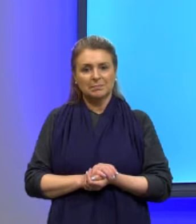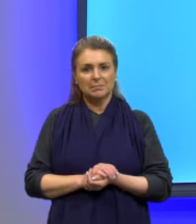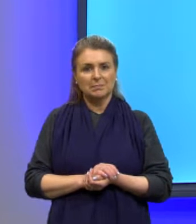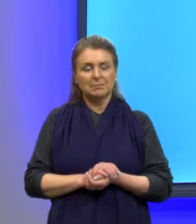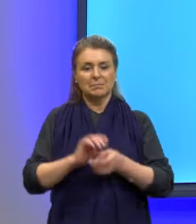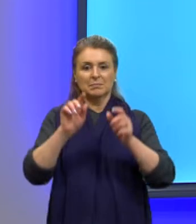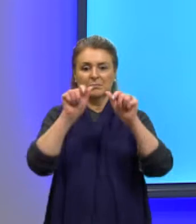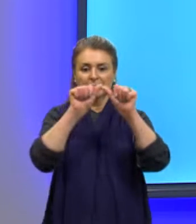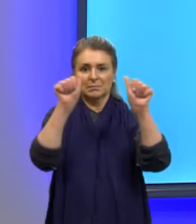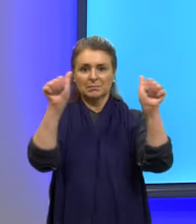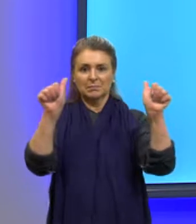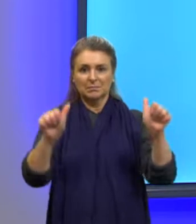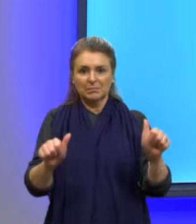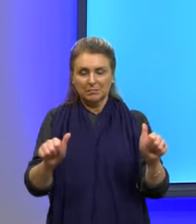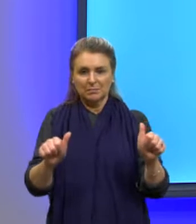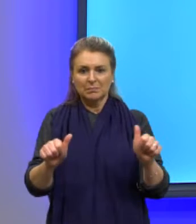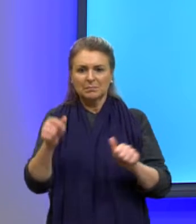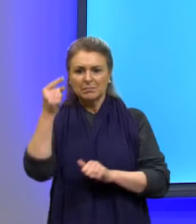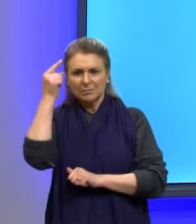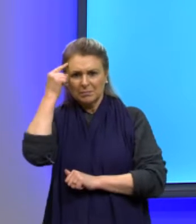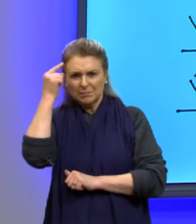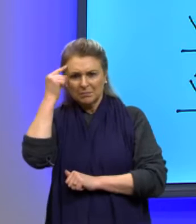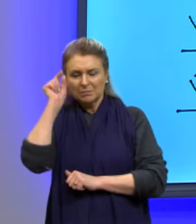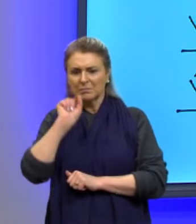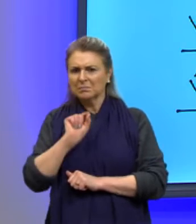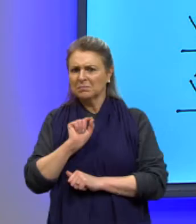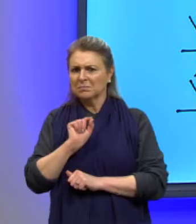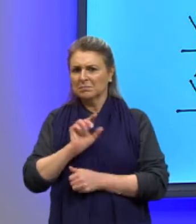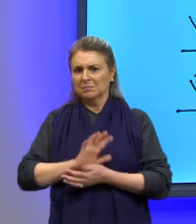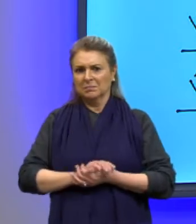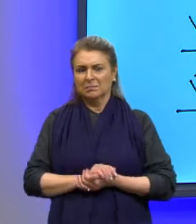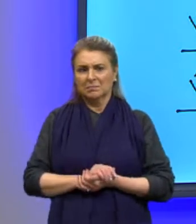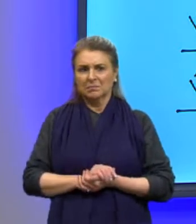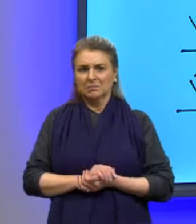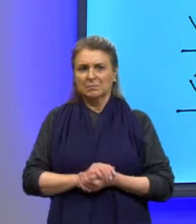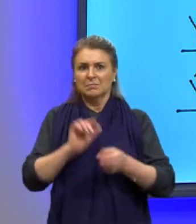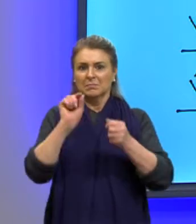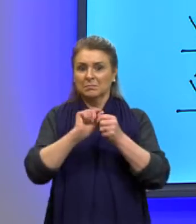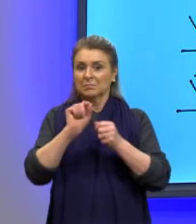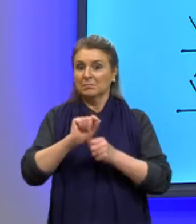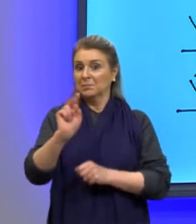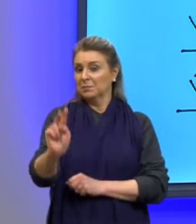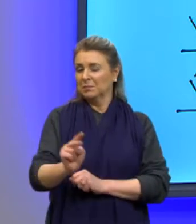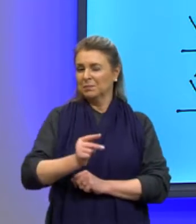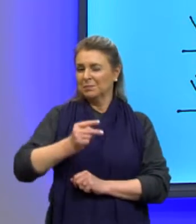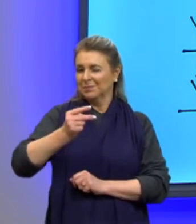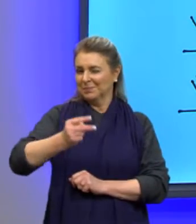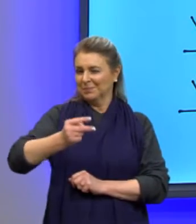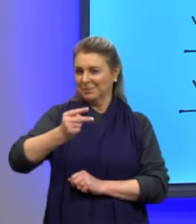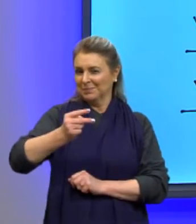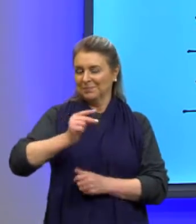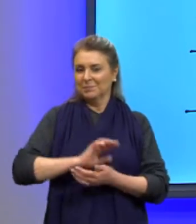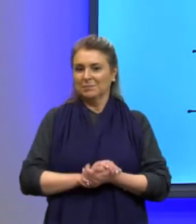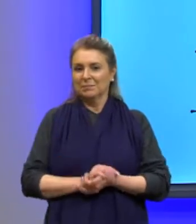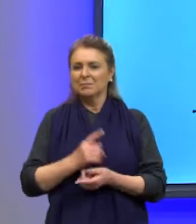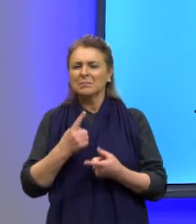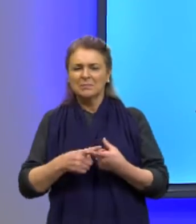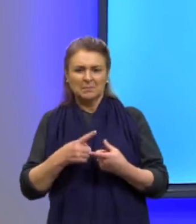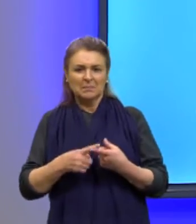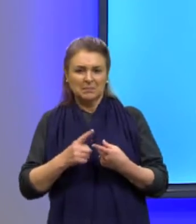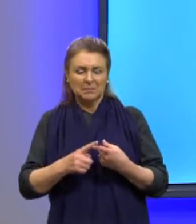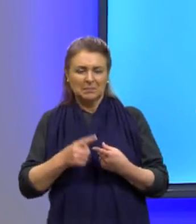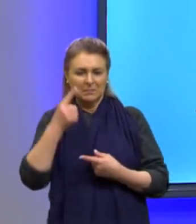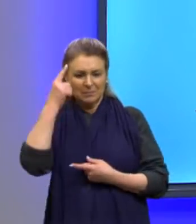mapas que eu pensei foi este aqui. E fiz um segundo, porque achei assim, bom, lá